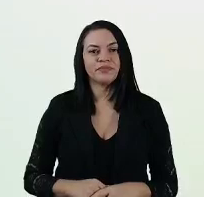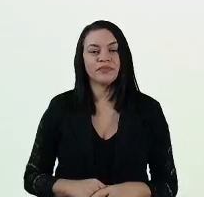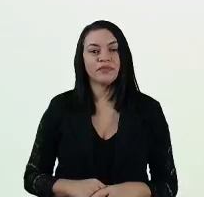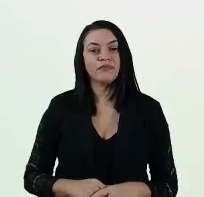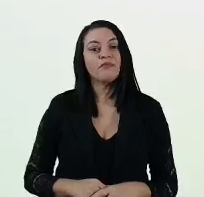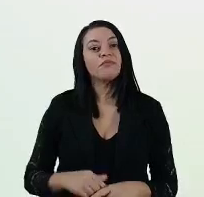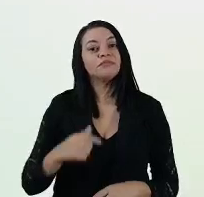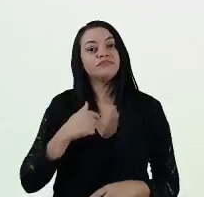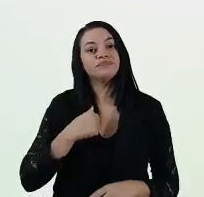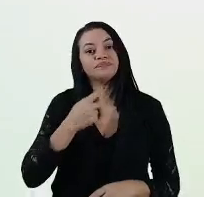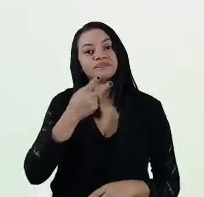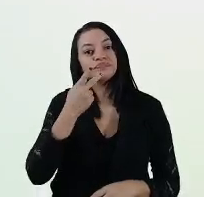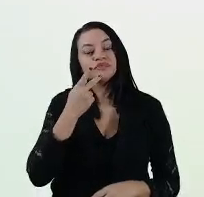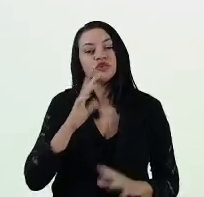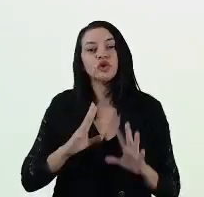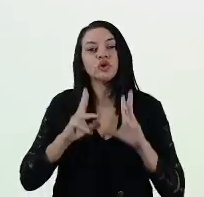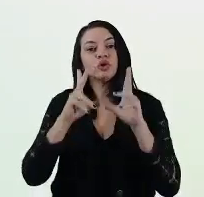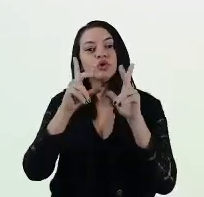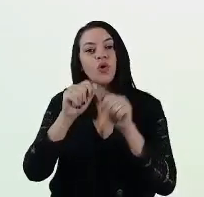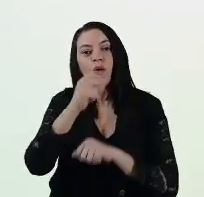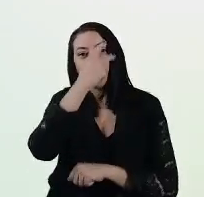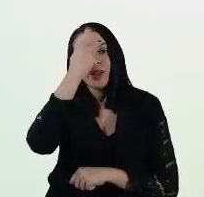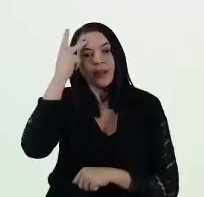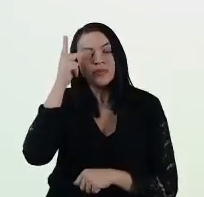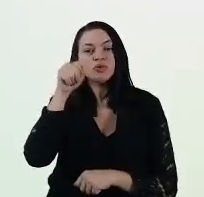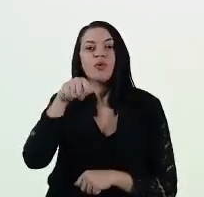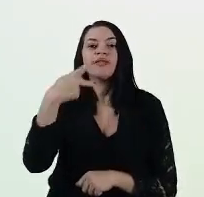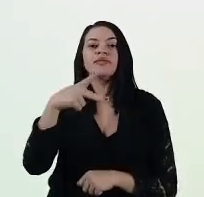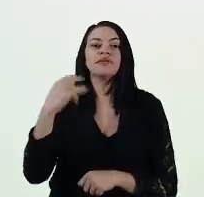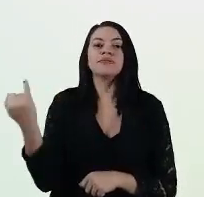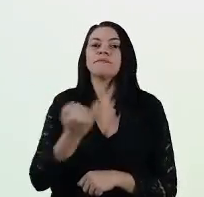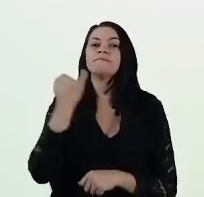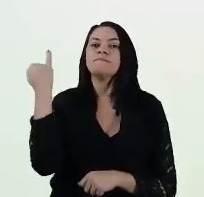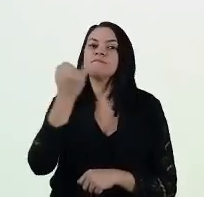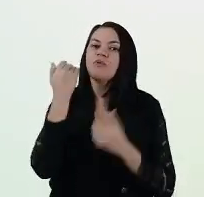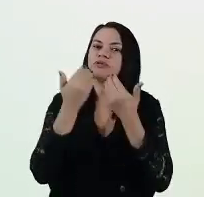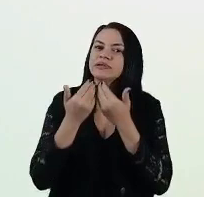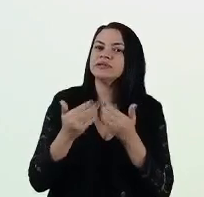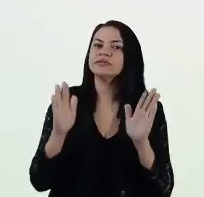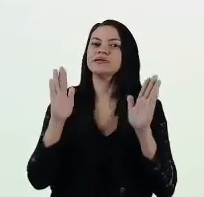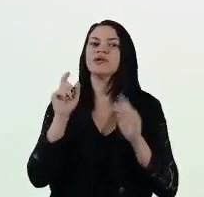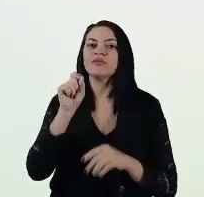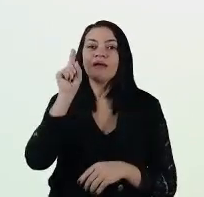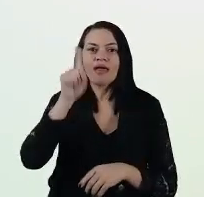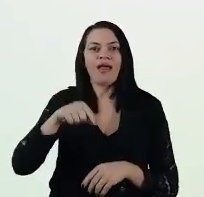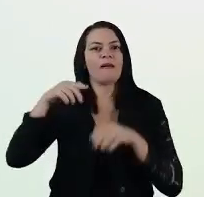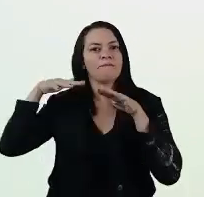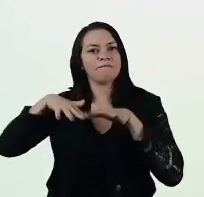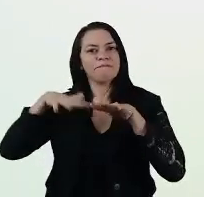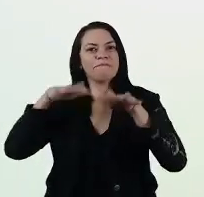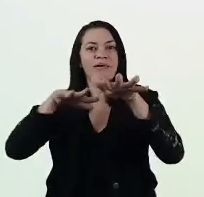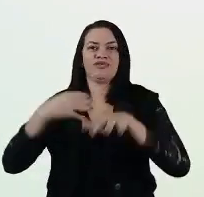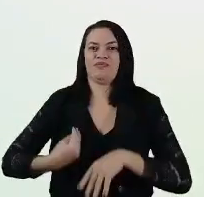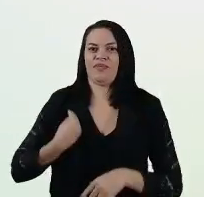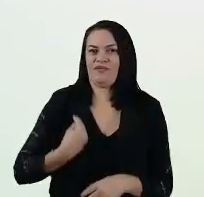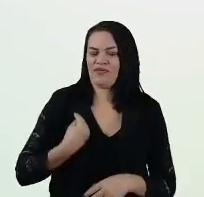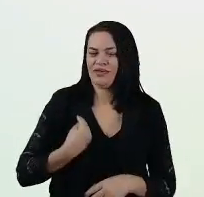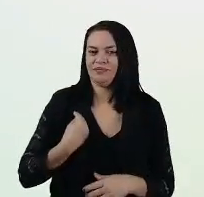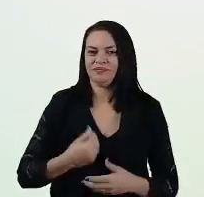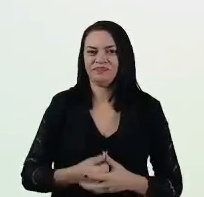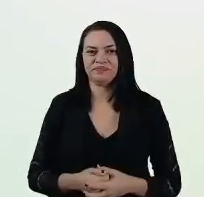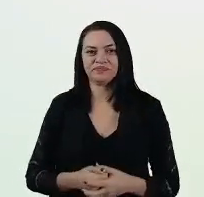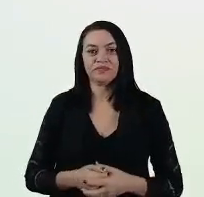Me dirijo a todos os participantes dessa importante iniciativa que é a Marcha pela Vida.